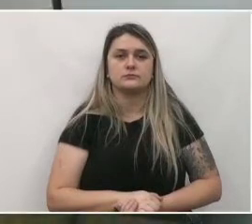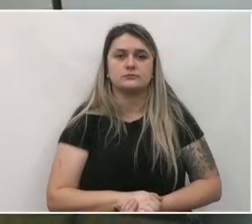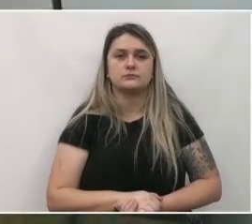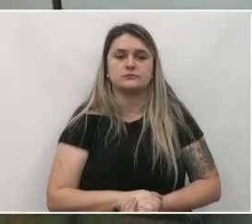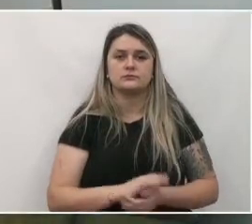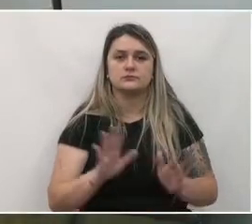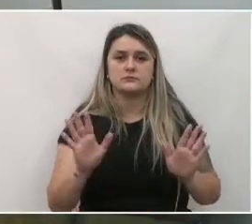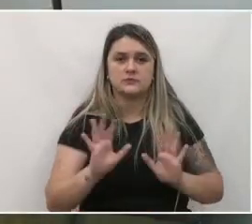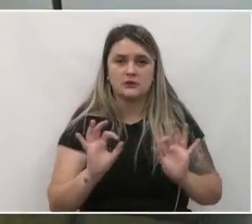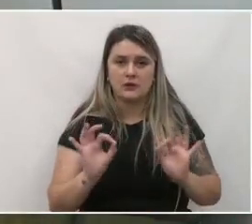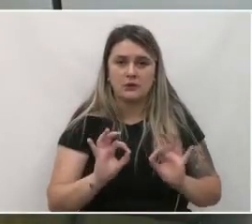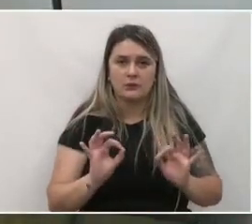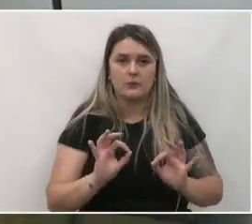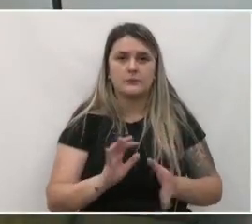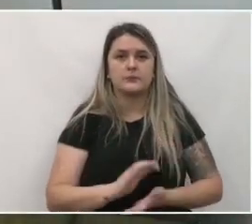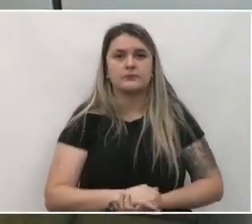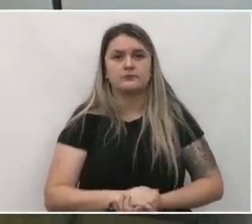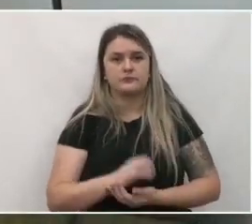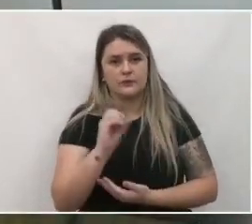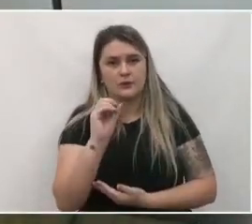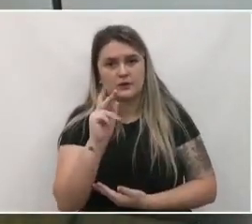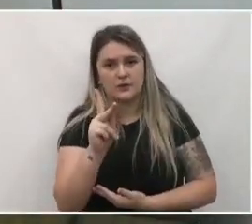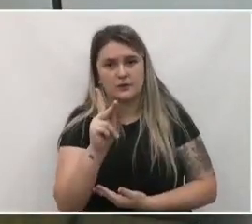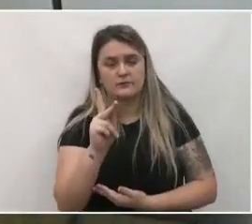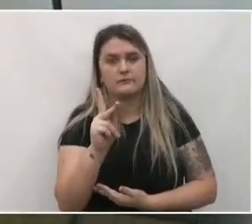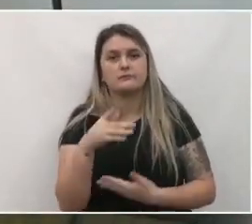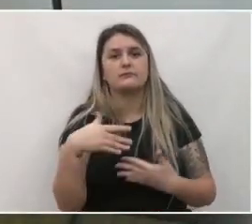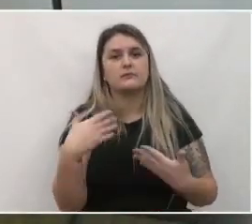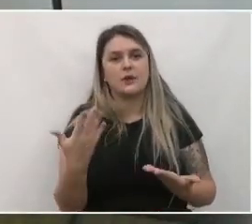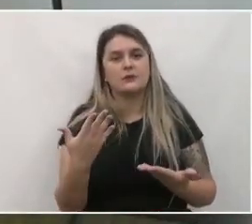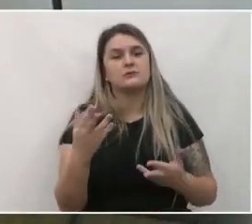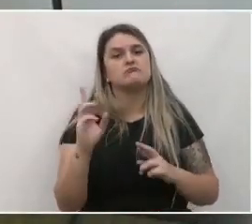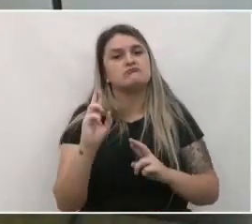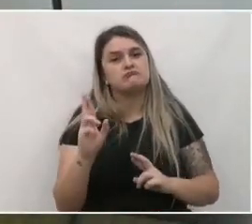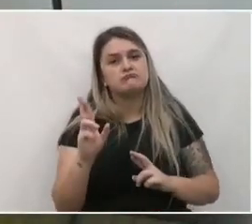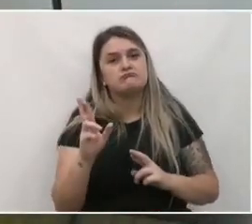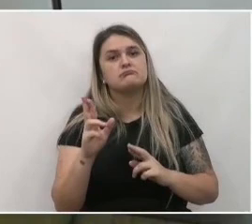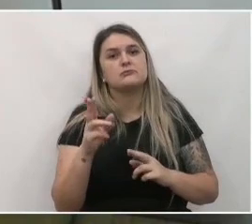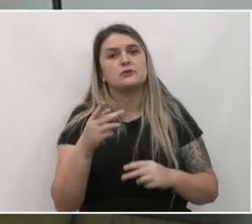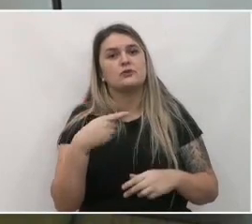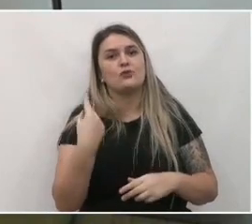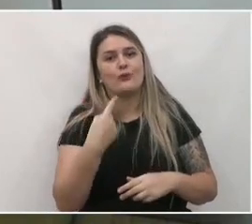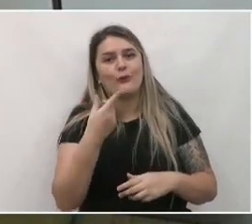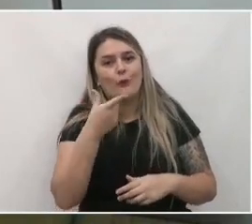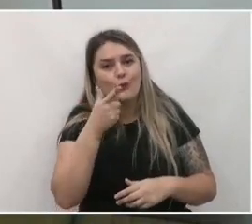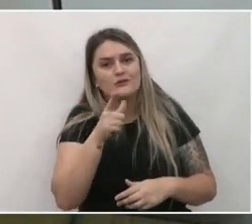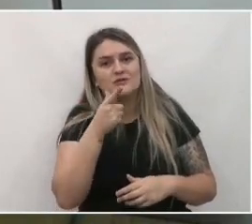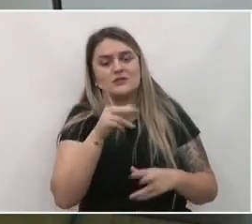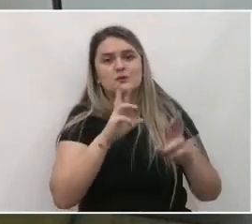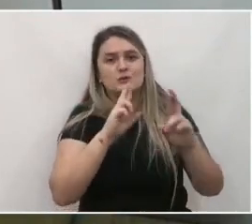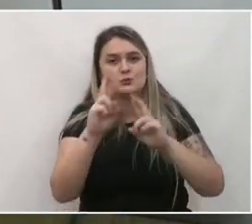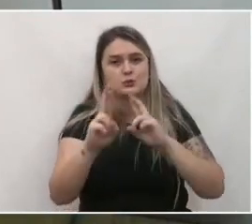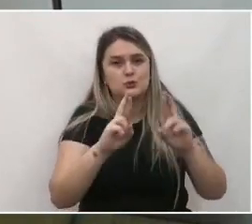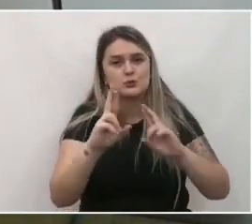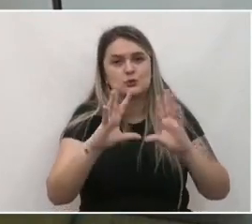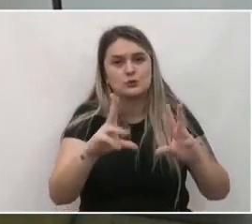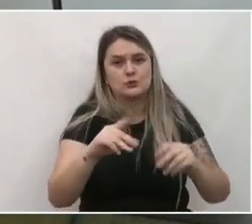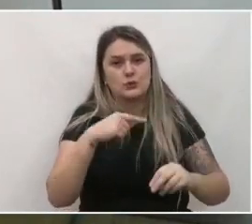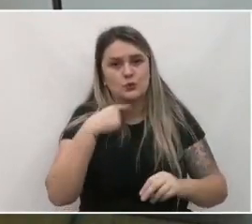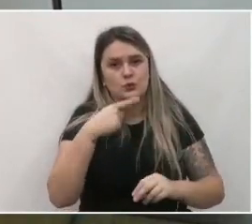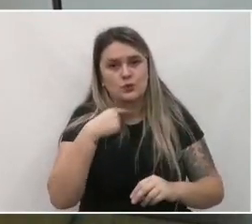não ok então eu espero que a gente tenha conseguido sanar todas as dúvidas